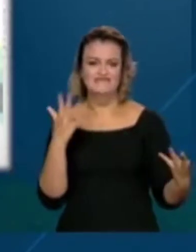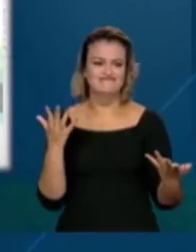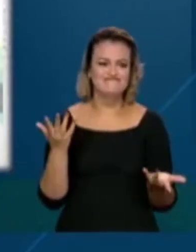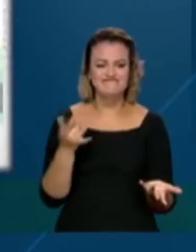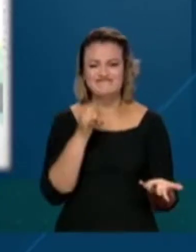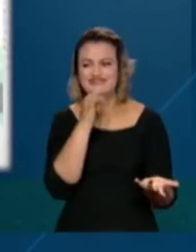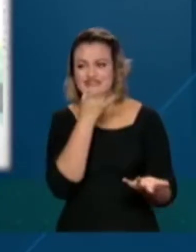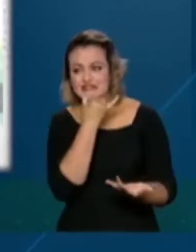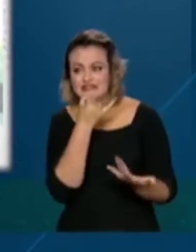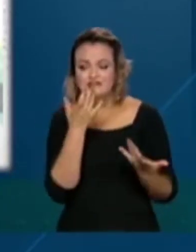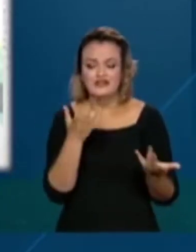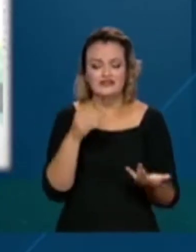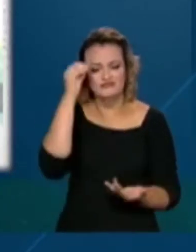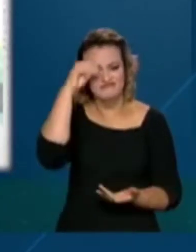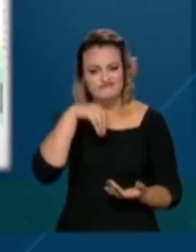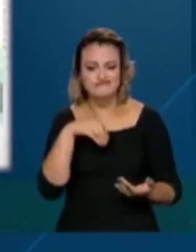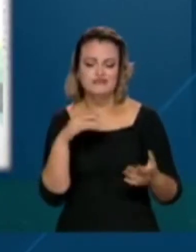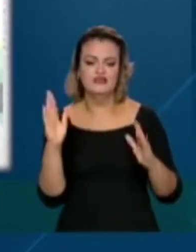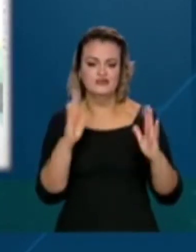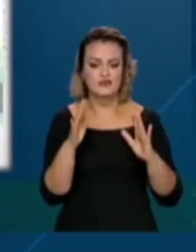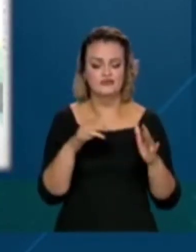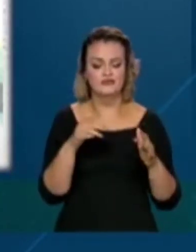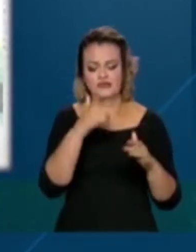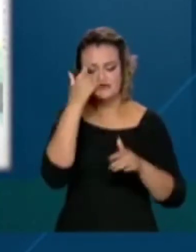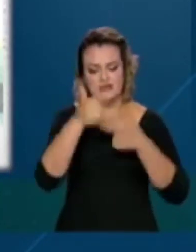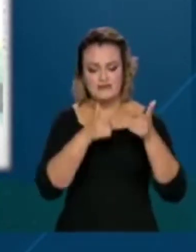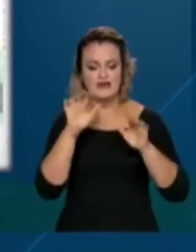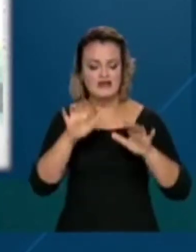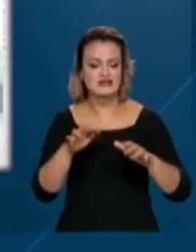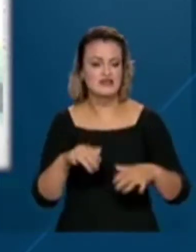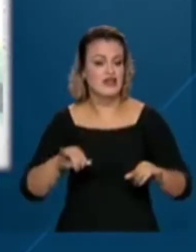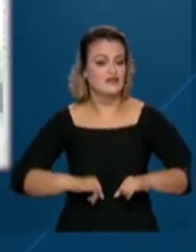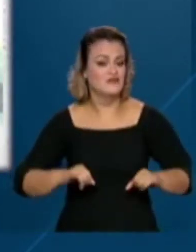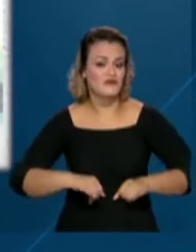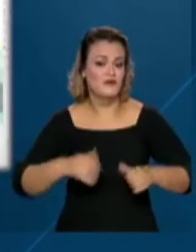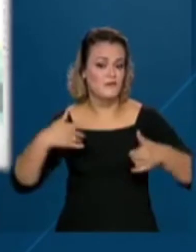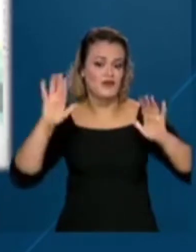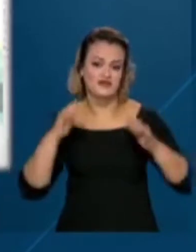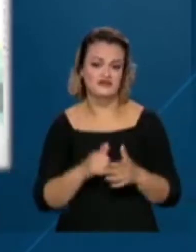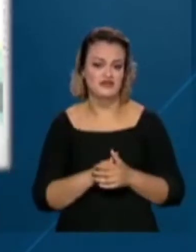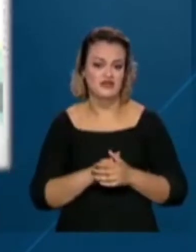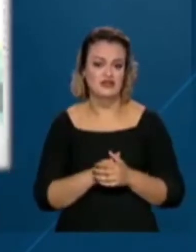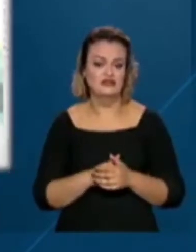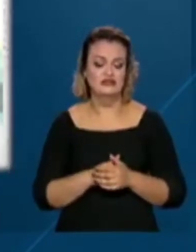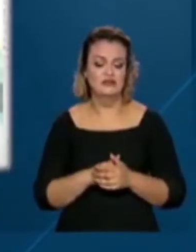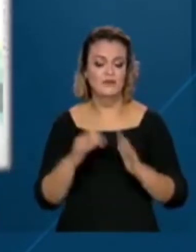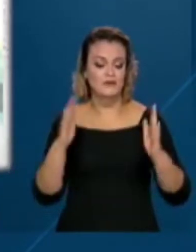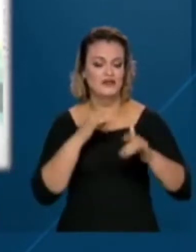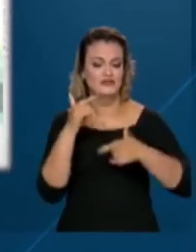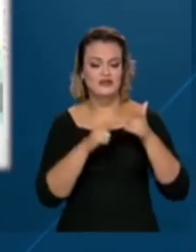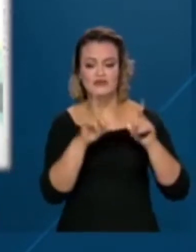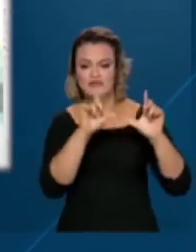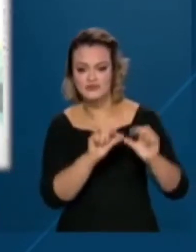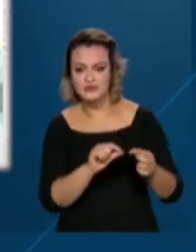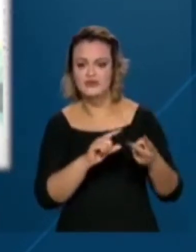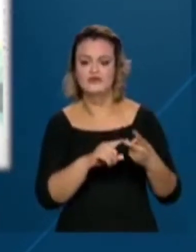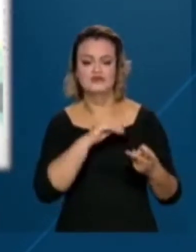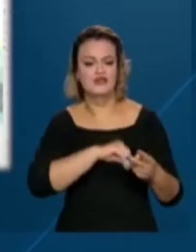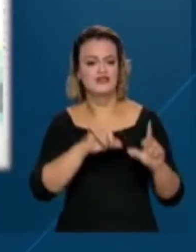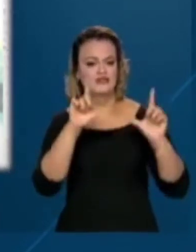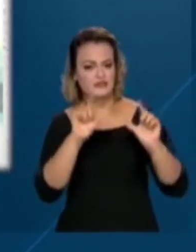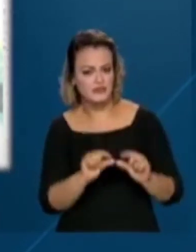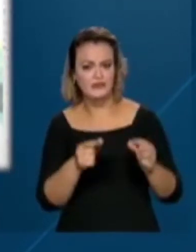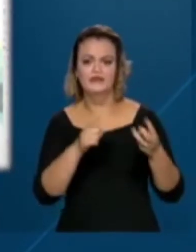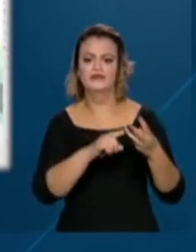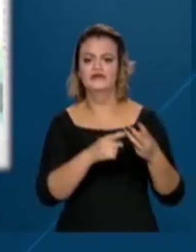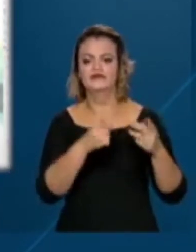trabalhadores e as trabalhadoras domésticas da região, que foram muito mais afetadas pela perda de empregos, redução da jornada de trabalho e diminuição em sua